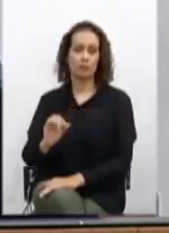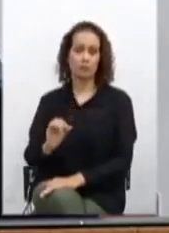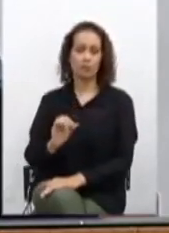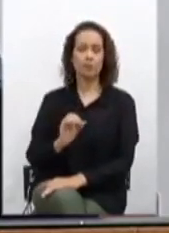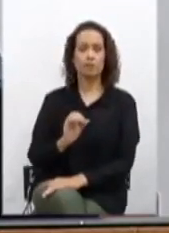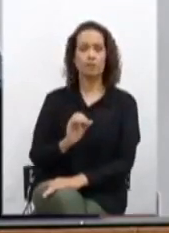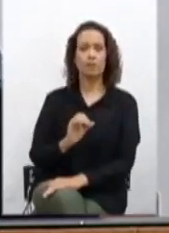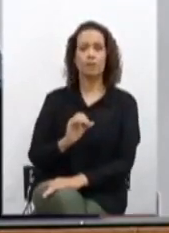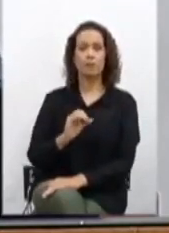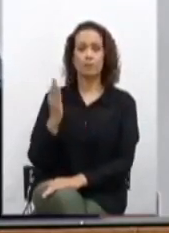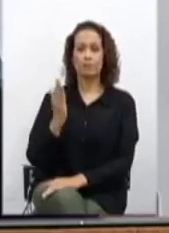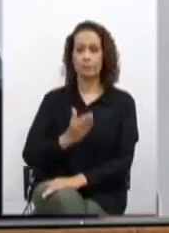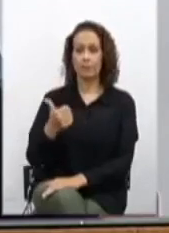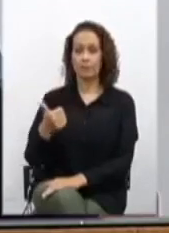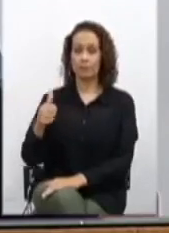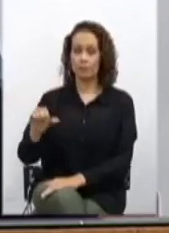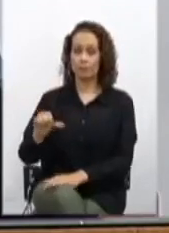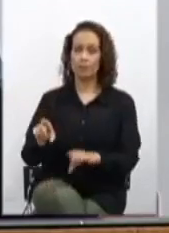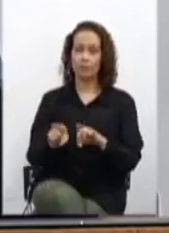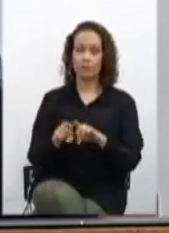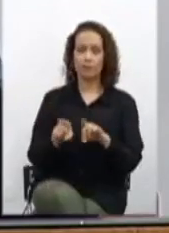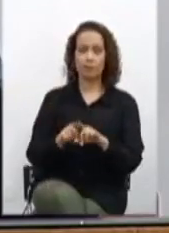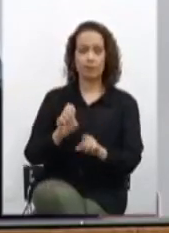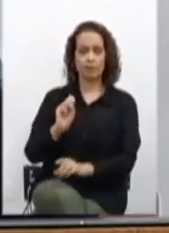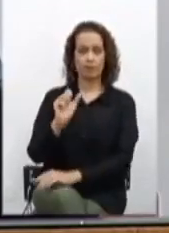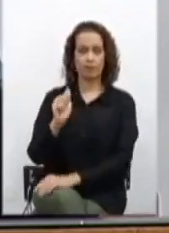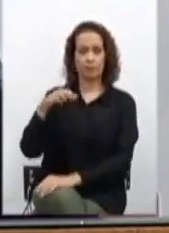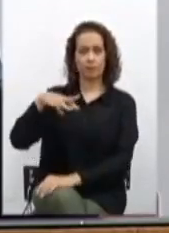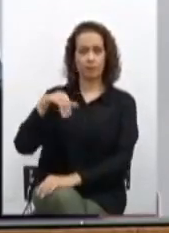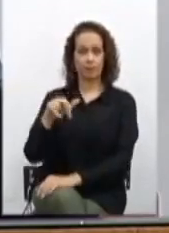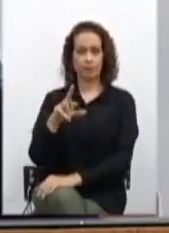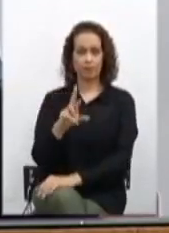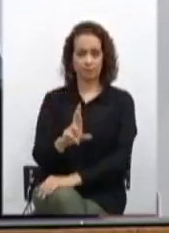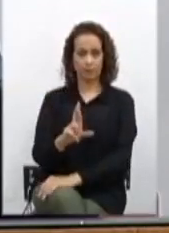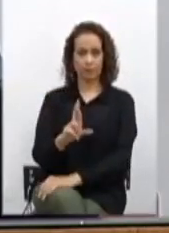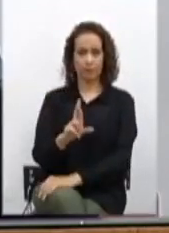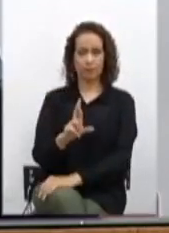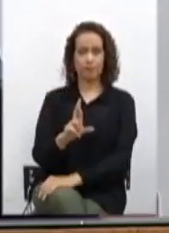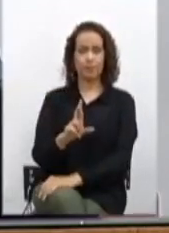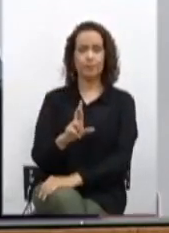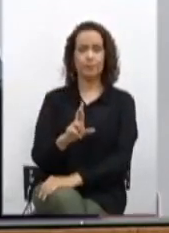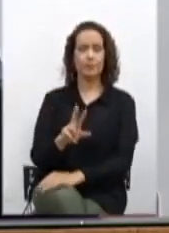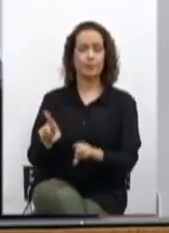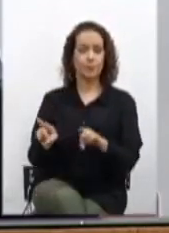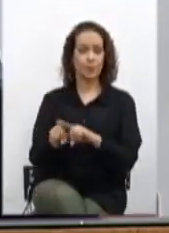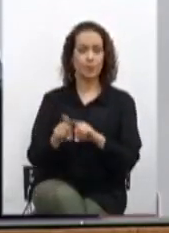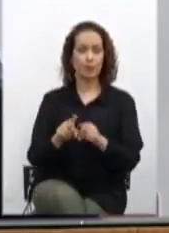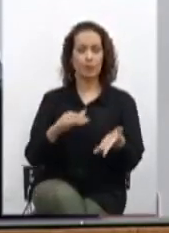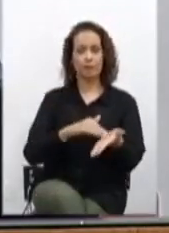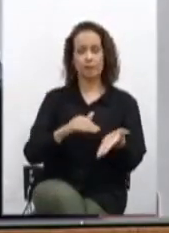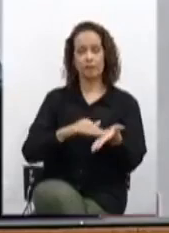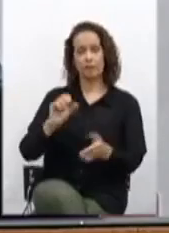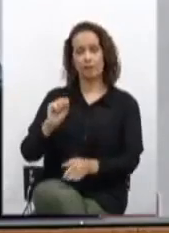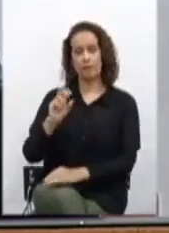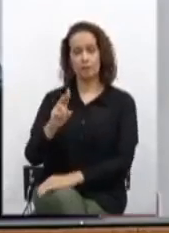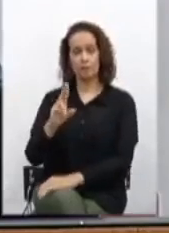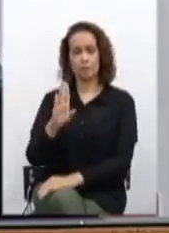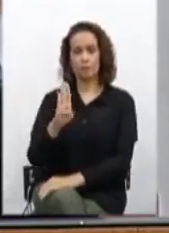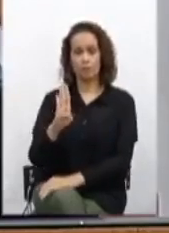Do senhor Samir Carvalho Moisés, subsecretário de Articulação